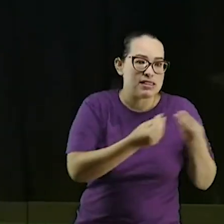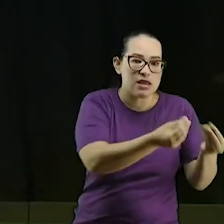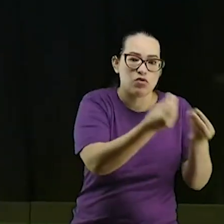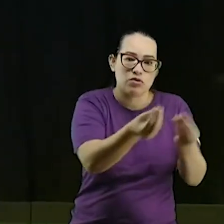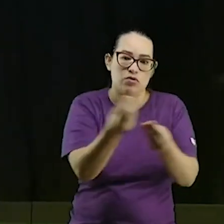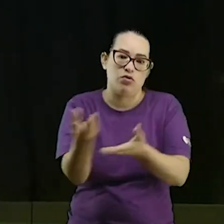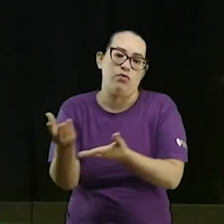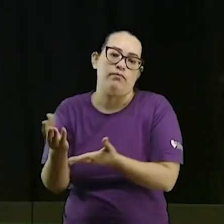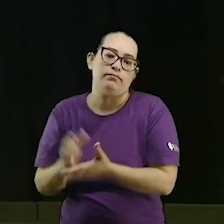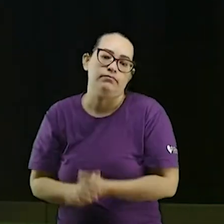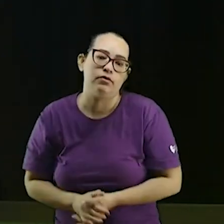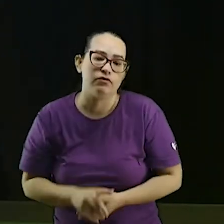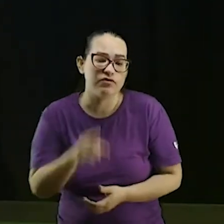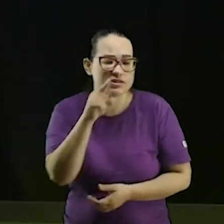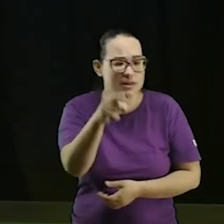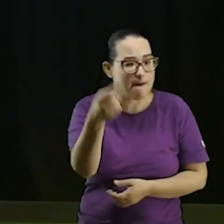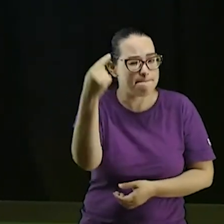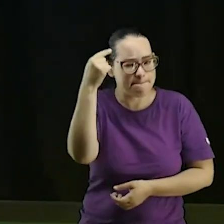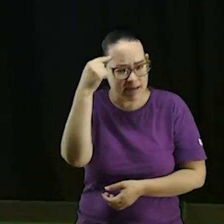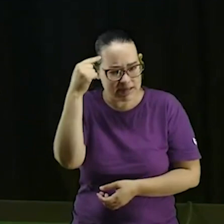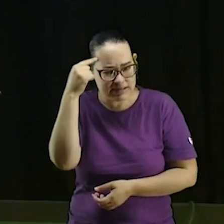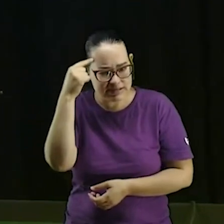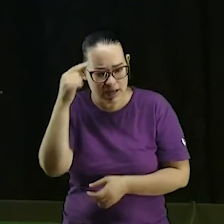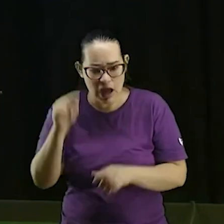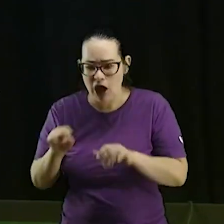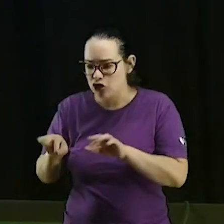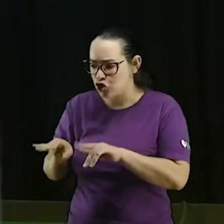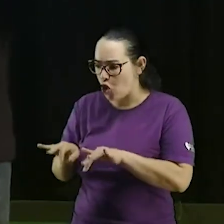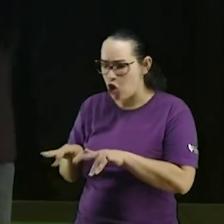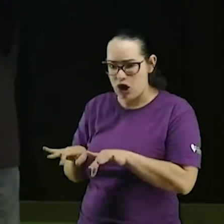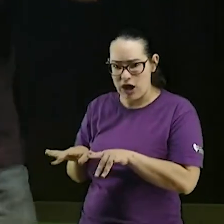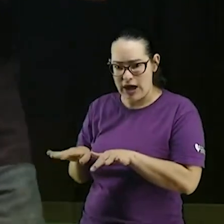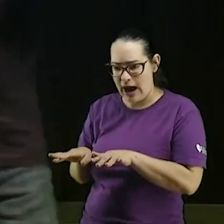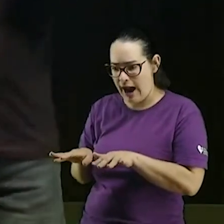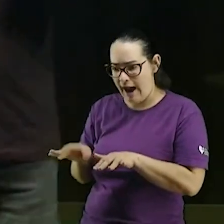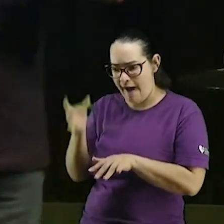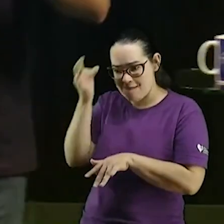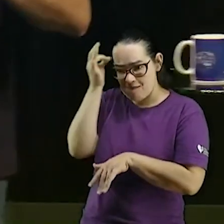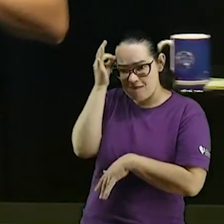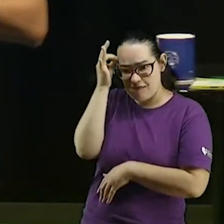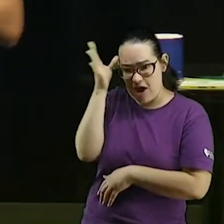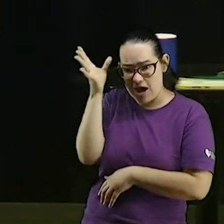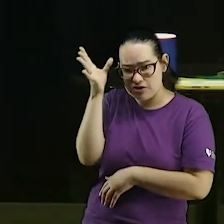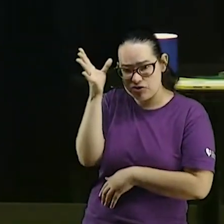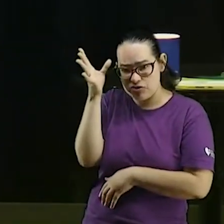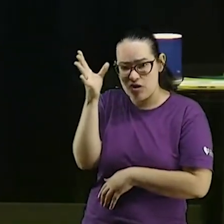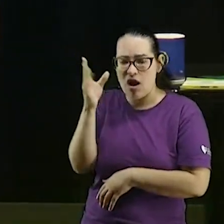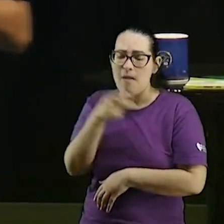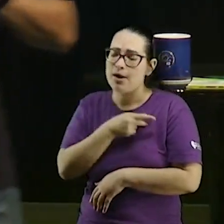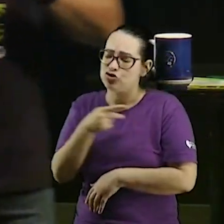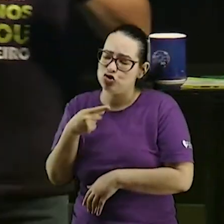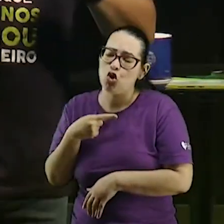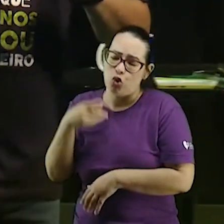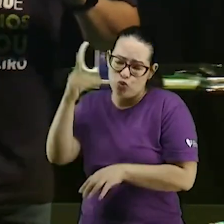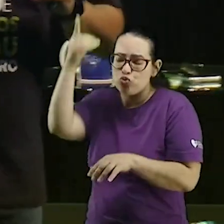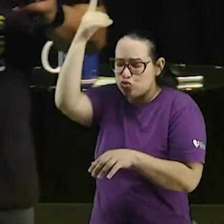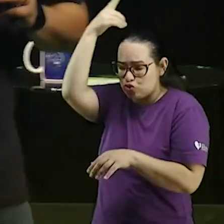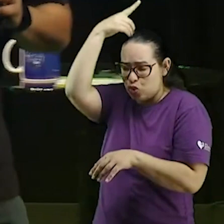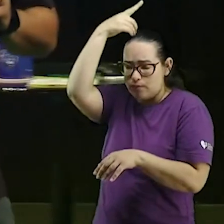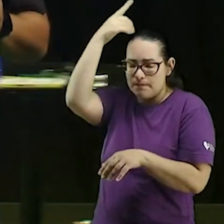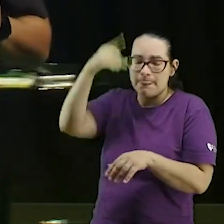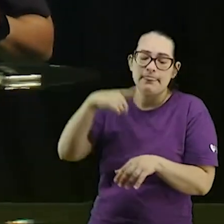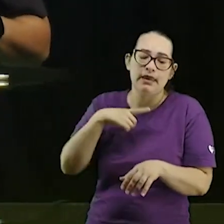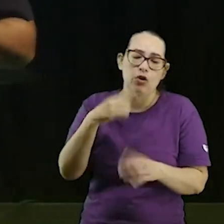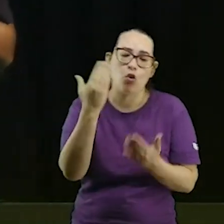você está pensando que tocar aqui é fácil? ai pastor é um dom nós temos aqui o coral